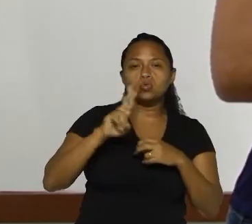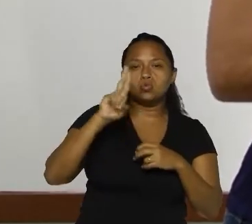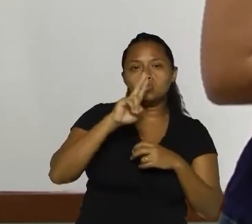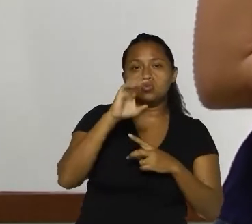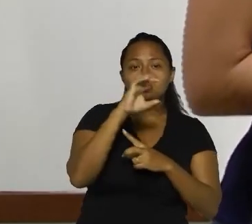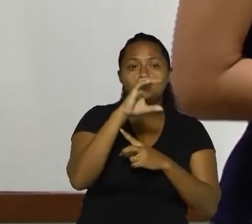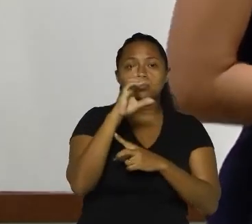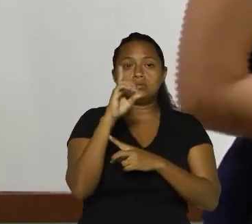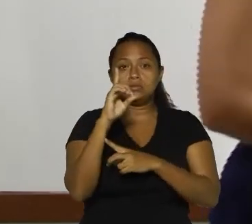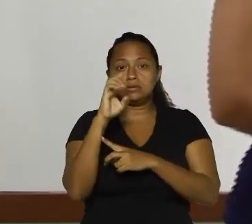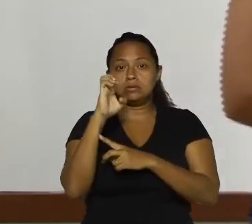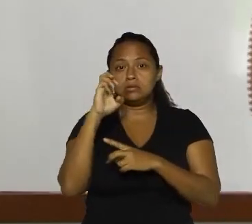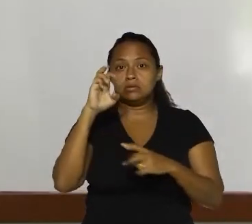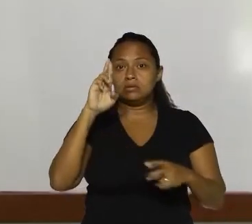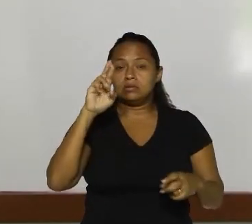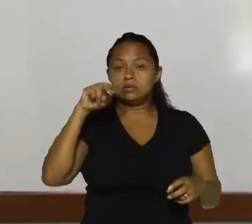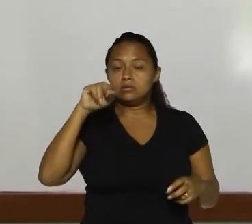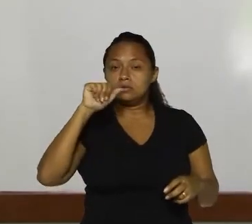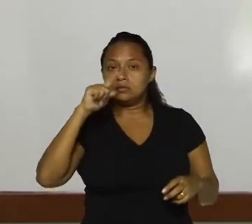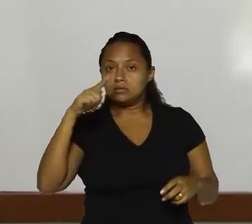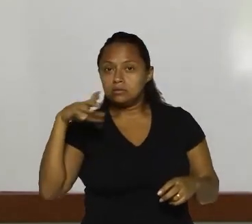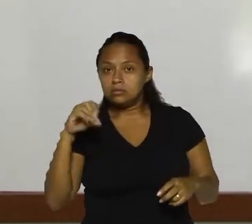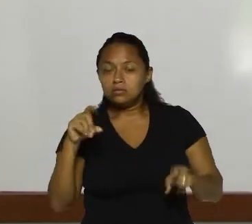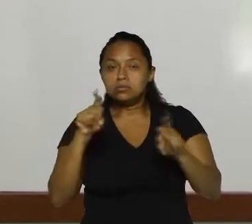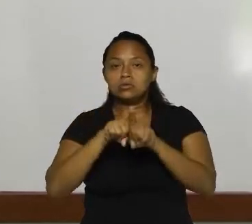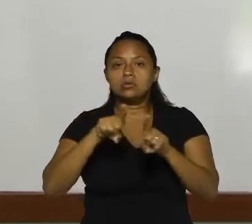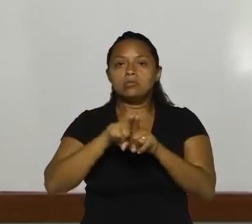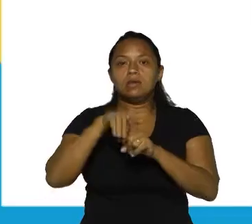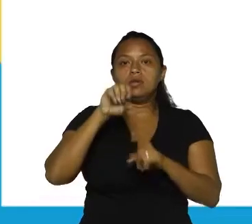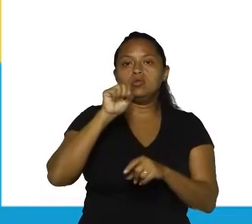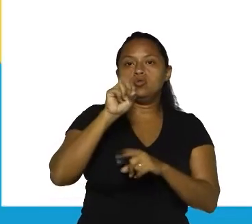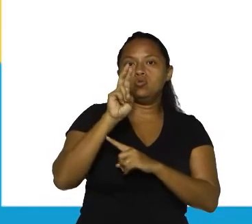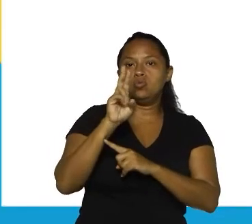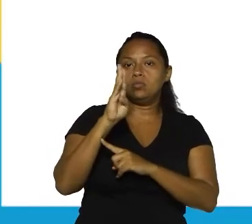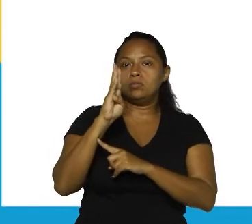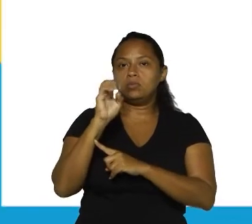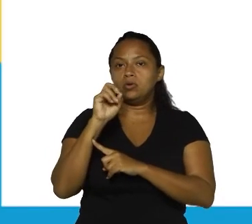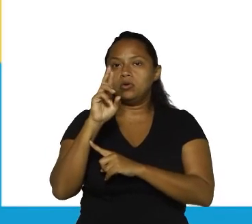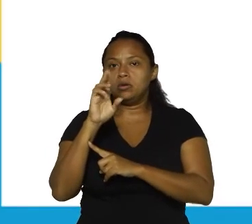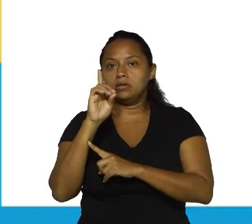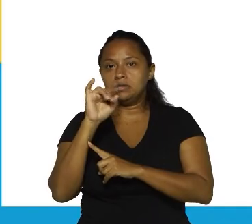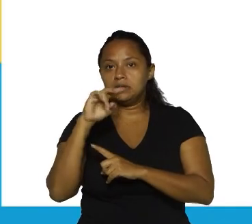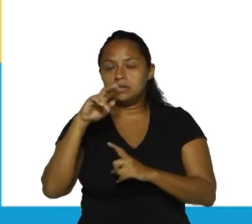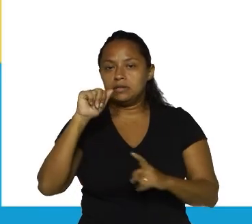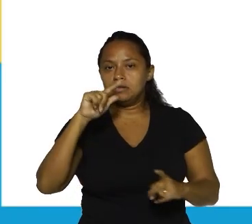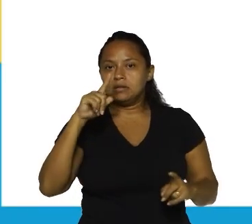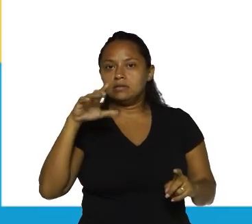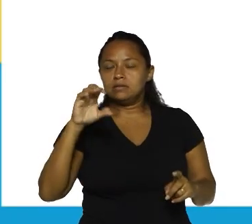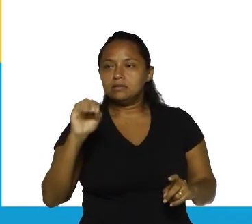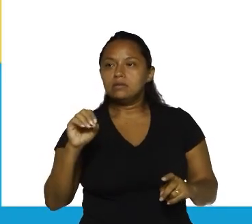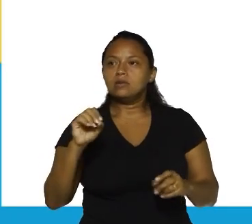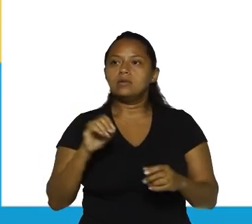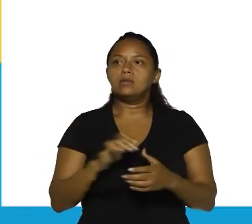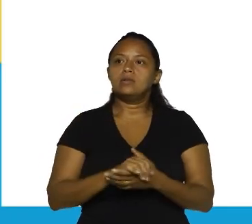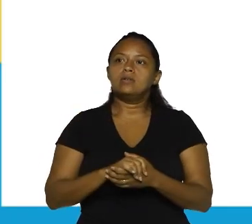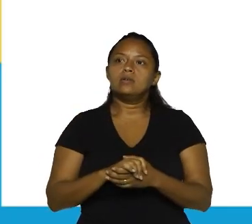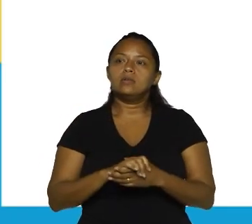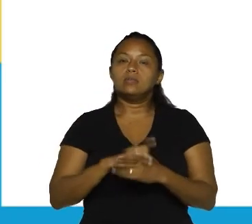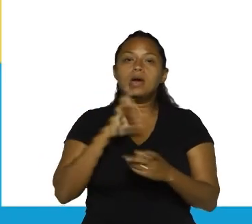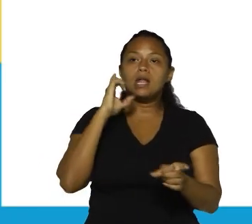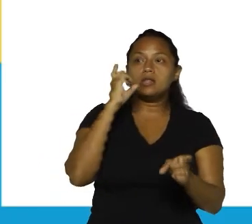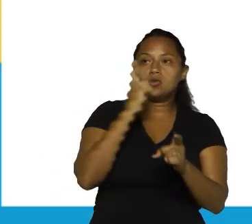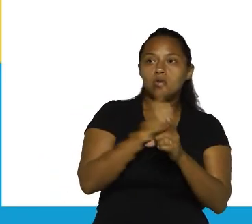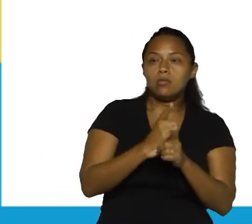coordenação, quanto percebemos o uso de subordinação. E temos coordenação novamente aqui, Para